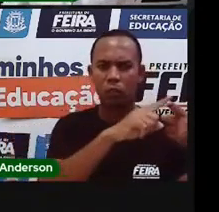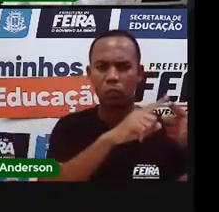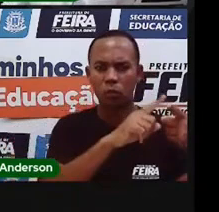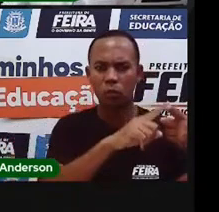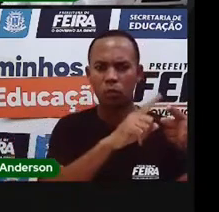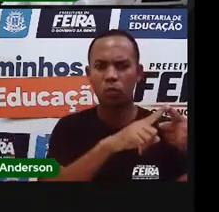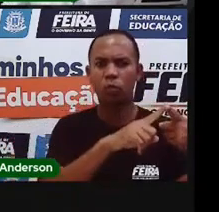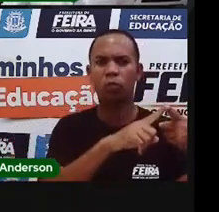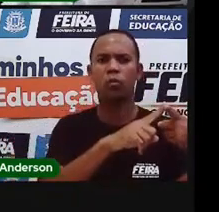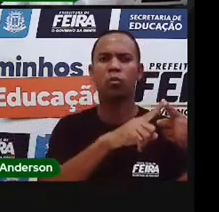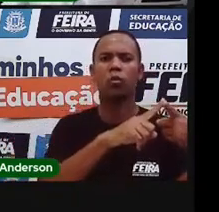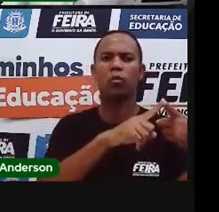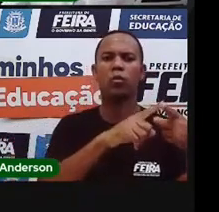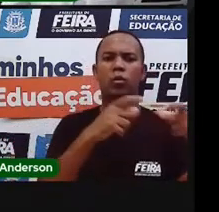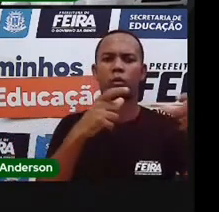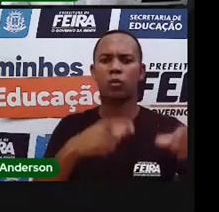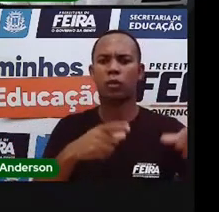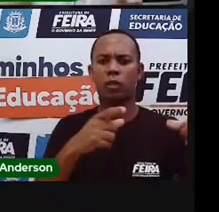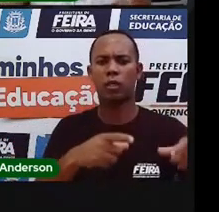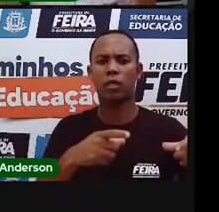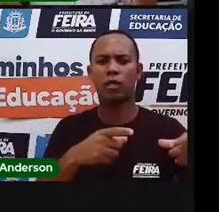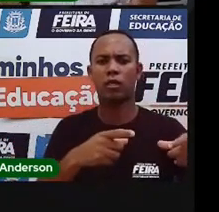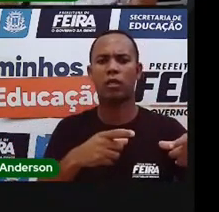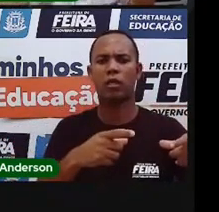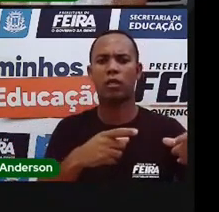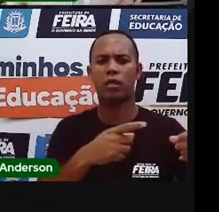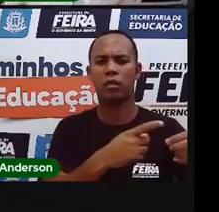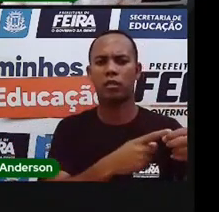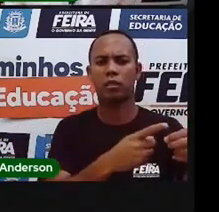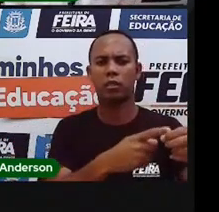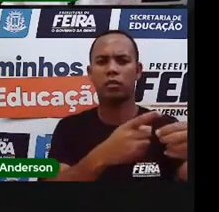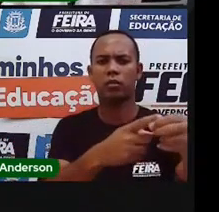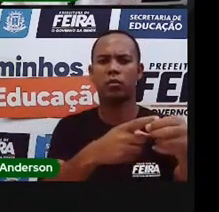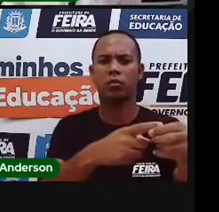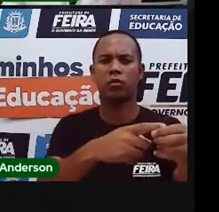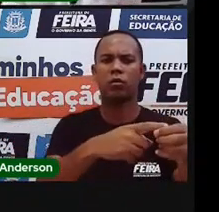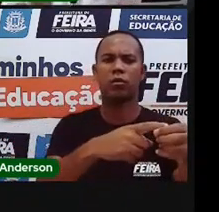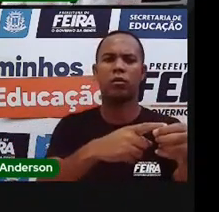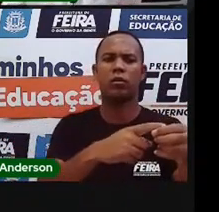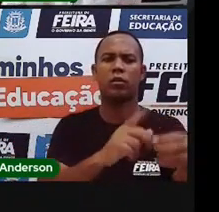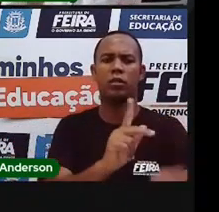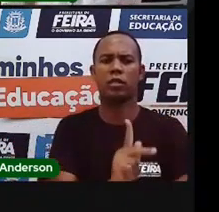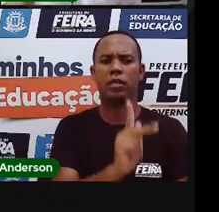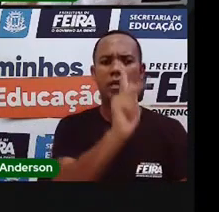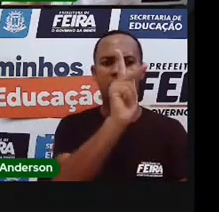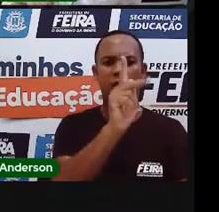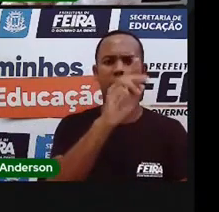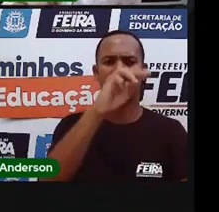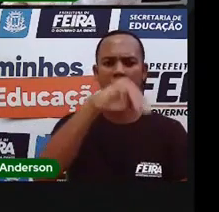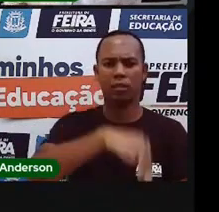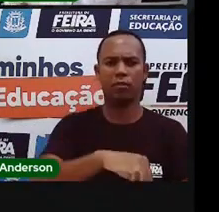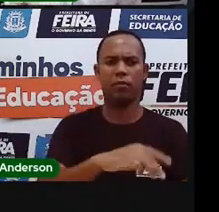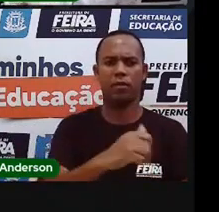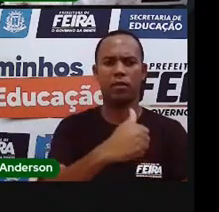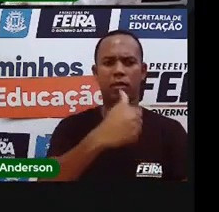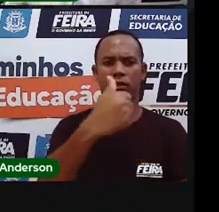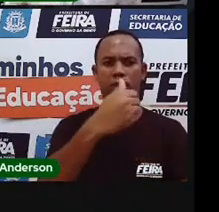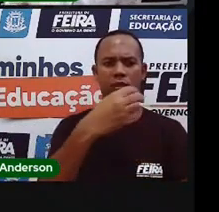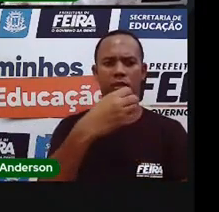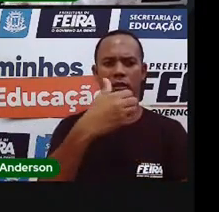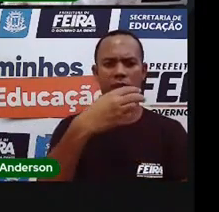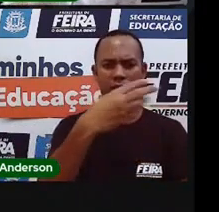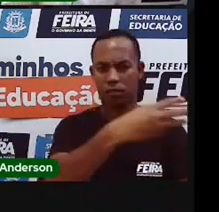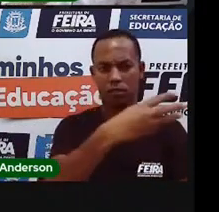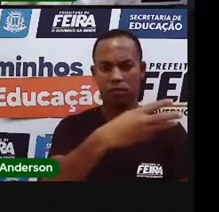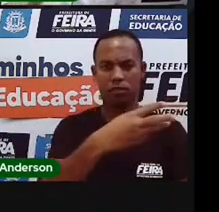no quilômetro 13, né? Bom, veja o pessoal lá do quilômetro 13, e a unidade de saúde da família na